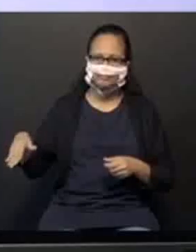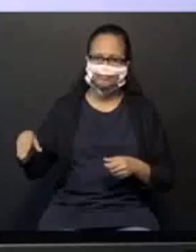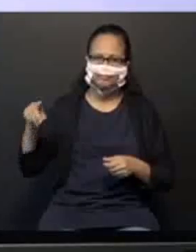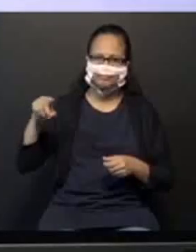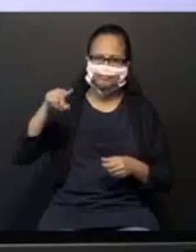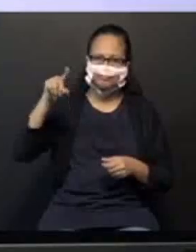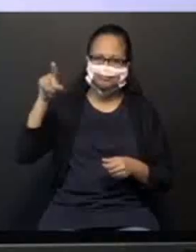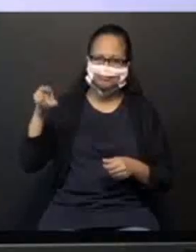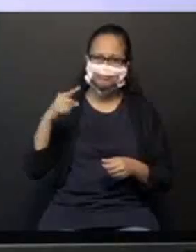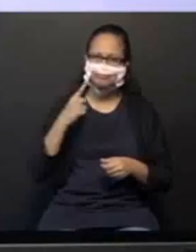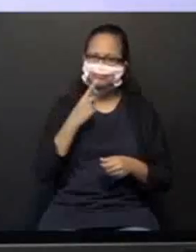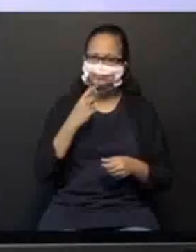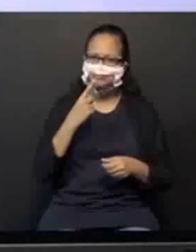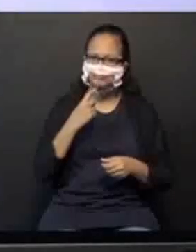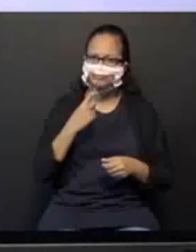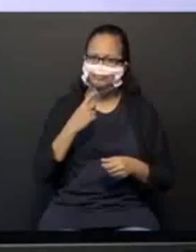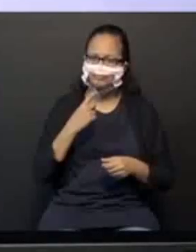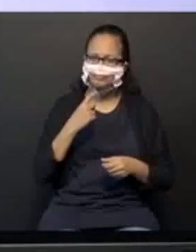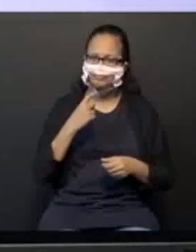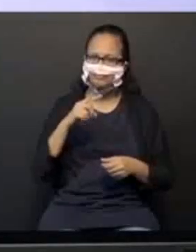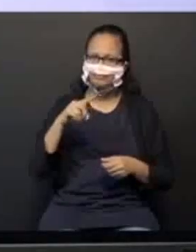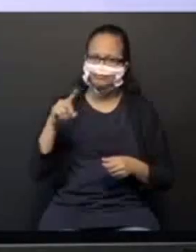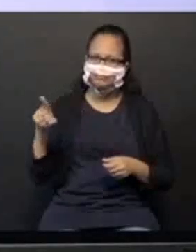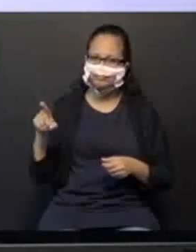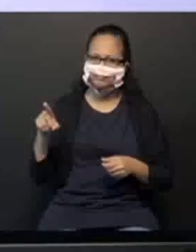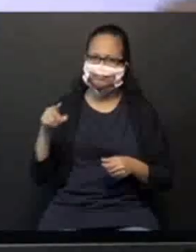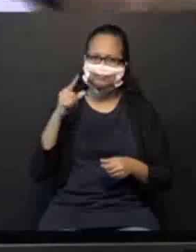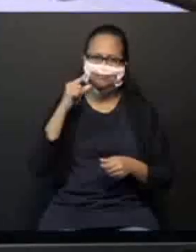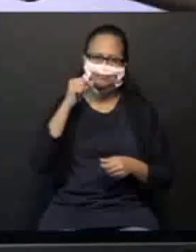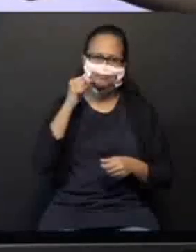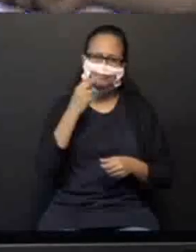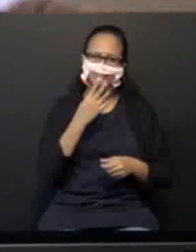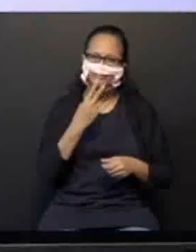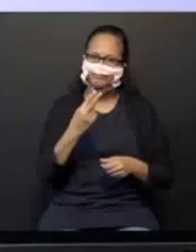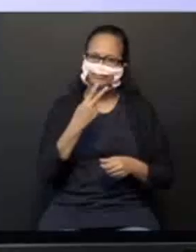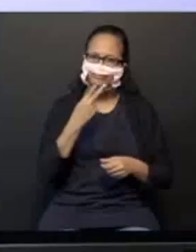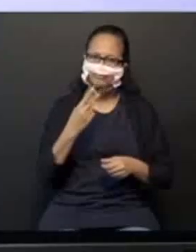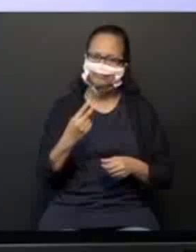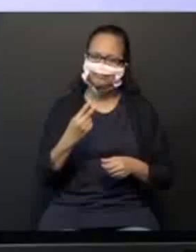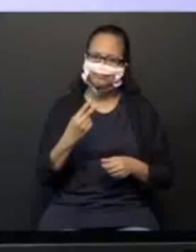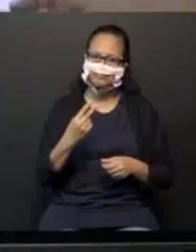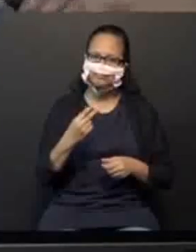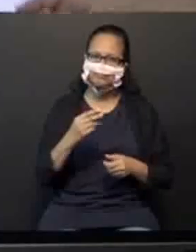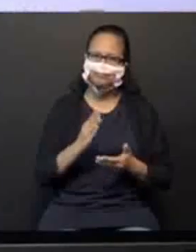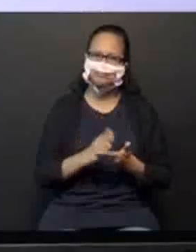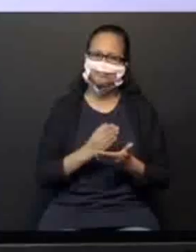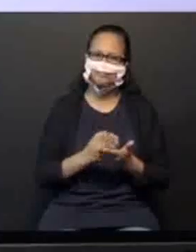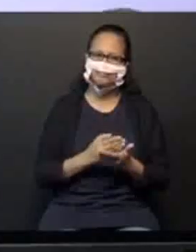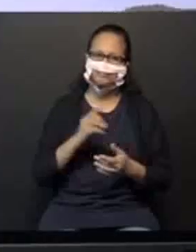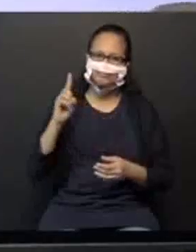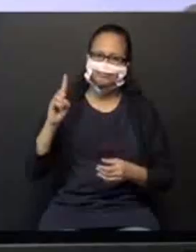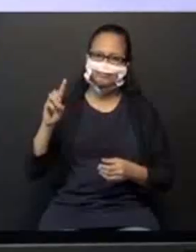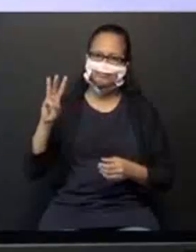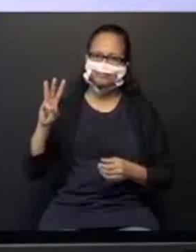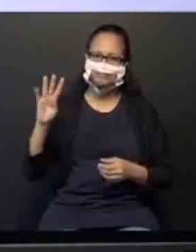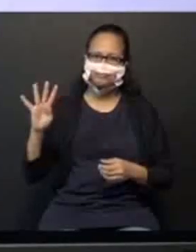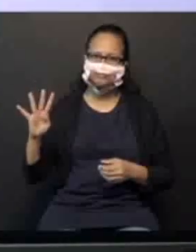Circulou de vermelho. Vocês podem usar o lápis de cor. Tá bom? Essa é a página 134.